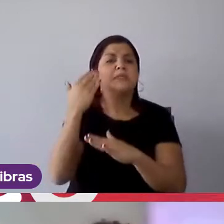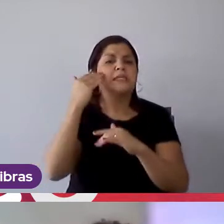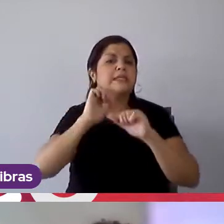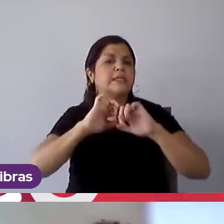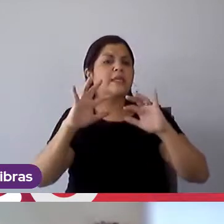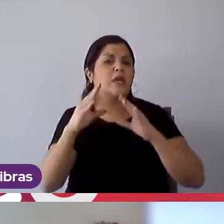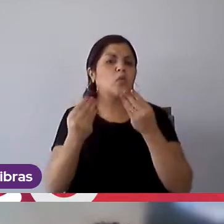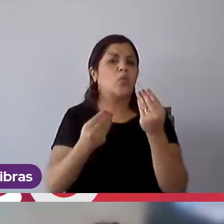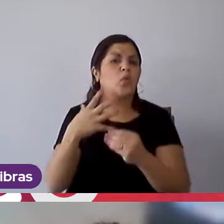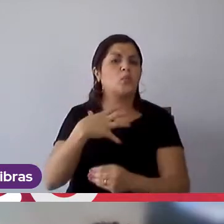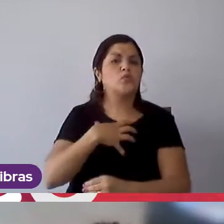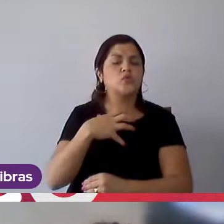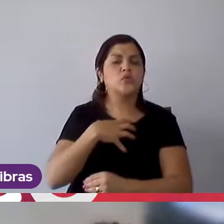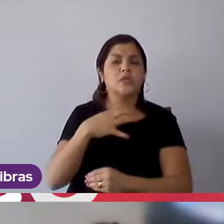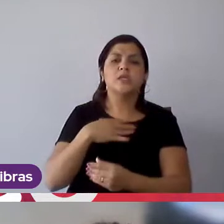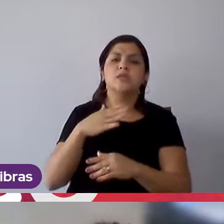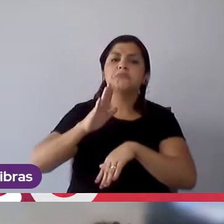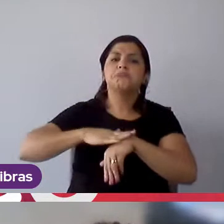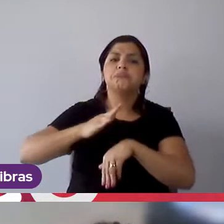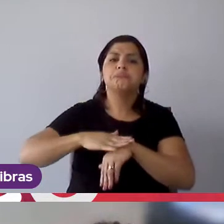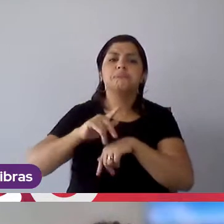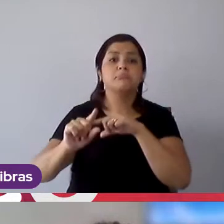mais o que cada uma delas faz.